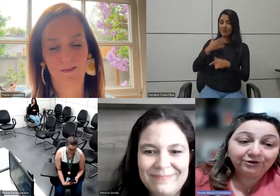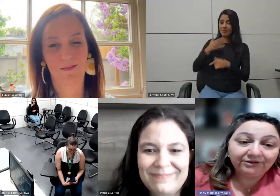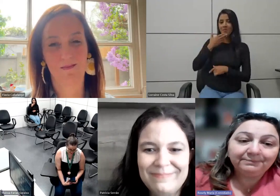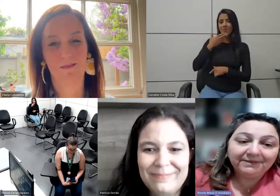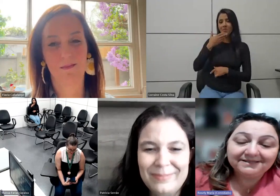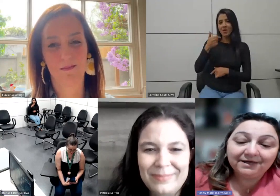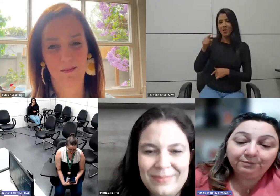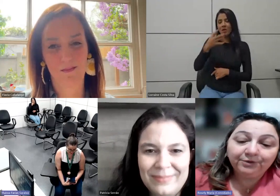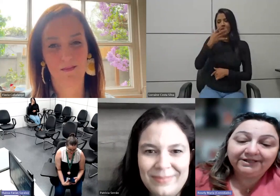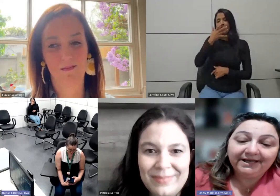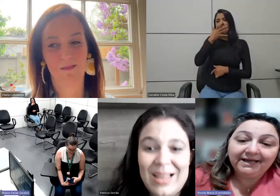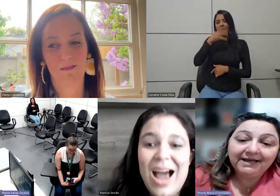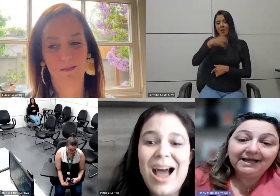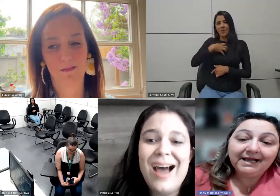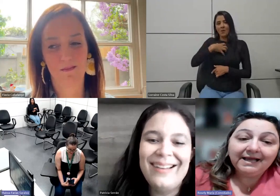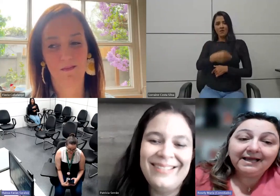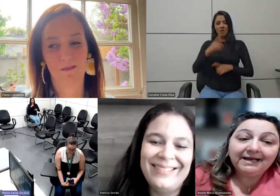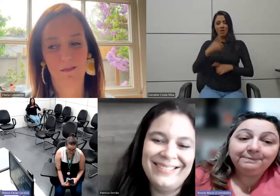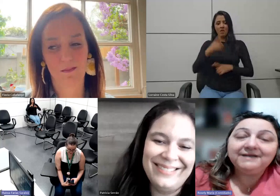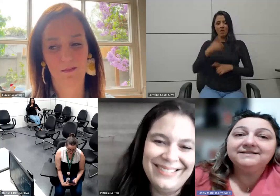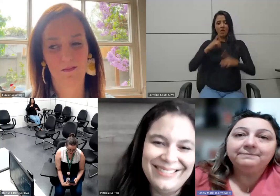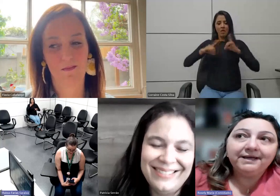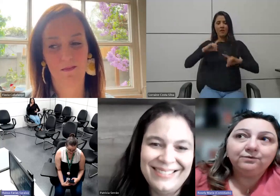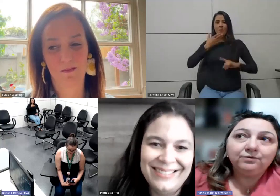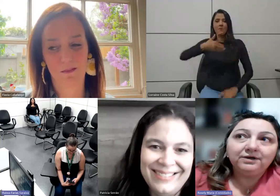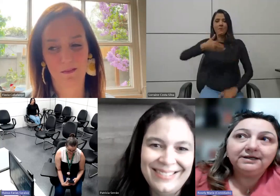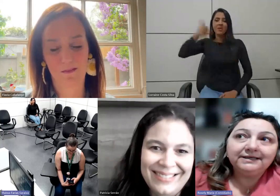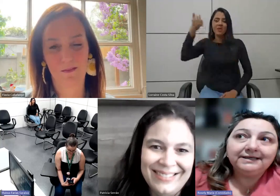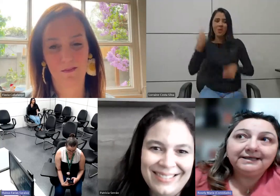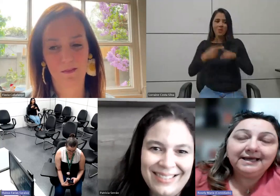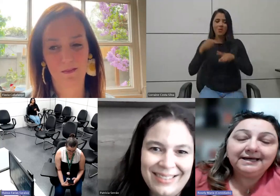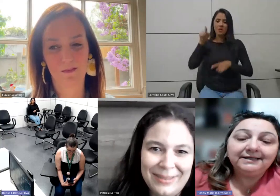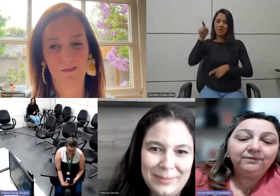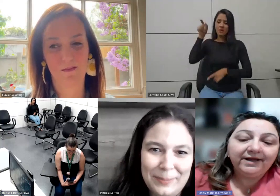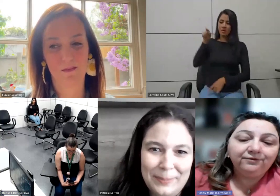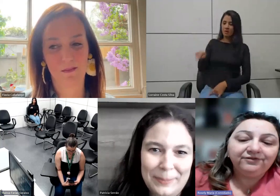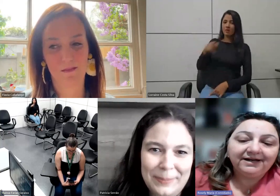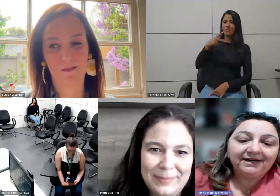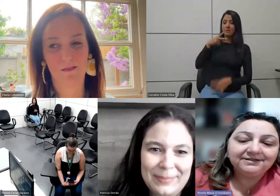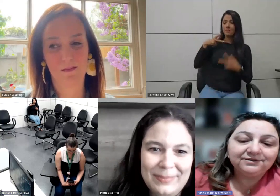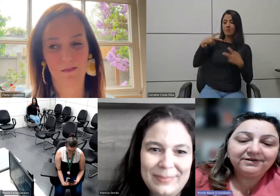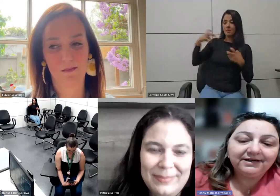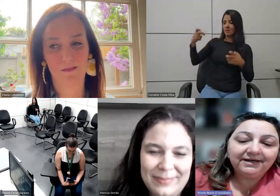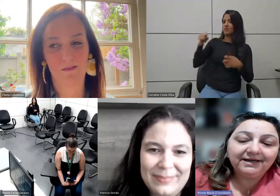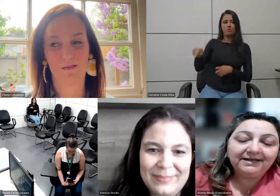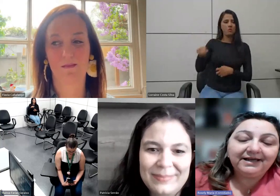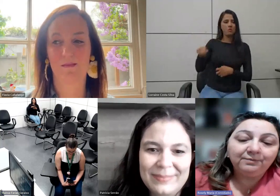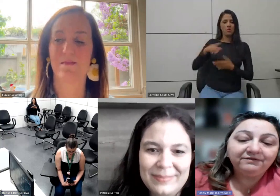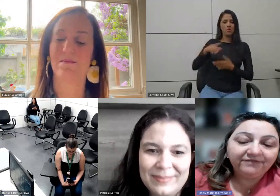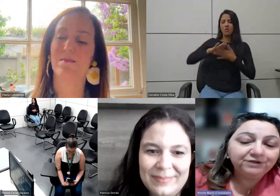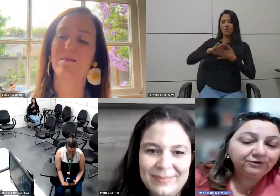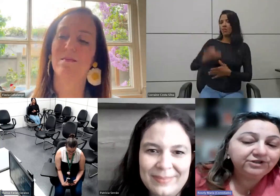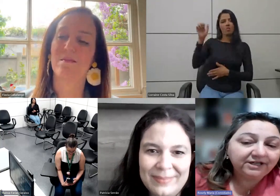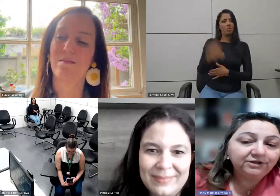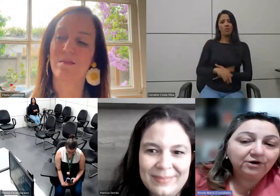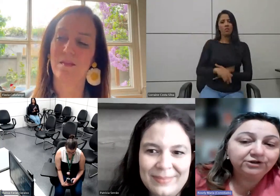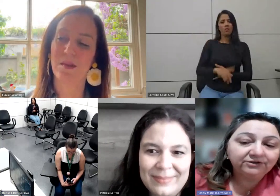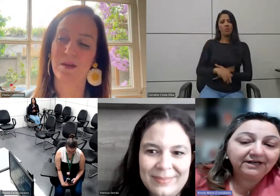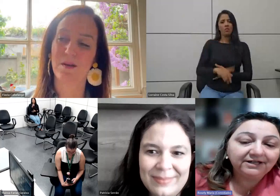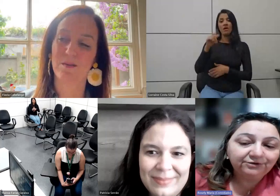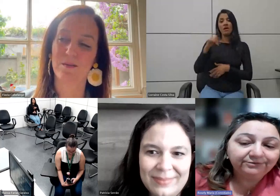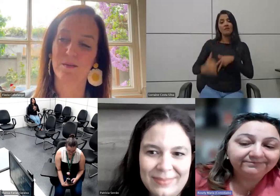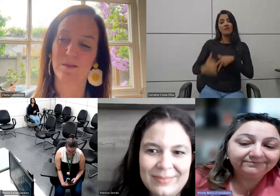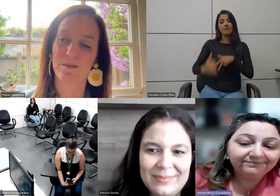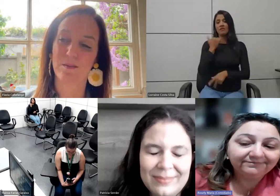melhorou da depressão porque ele percebeu que ele não é um fracasso ele é uma vítima de um